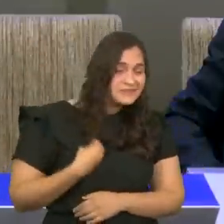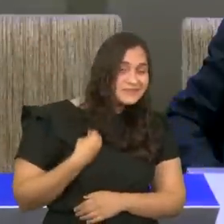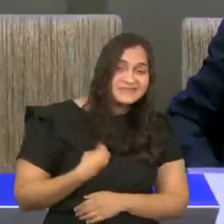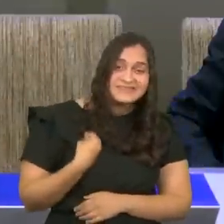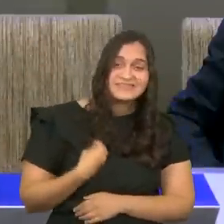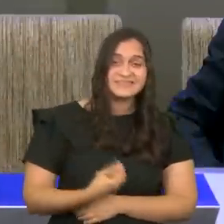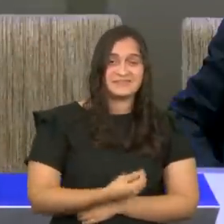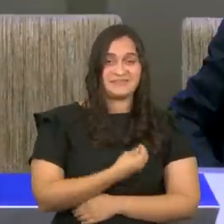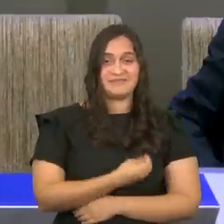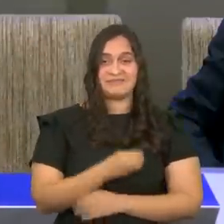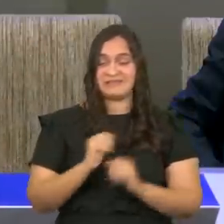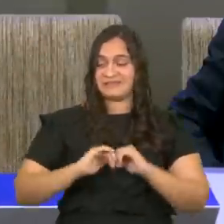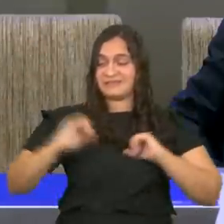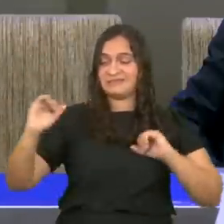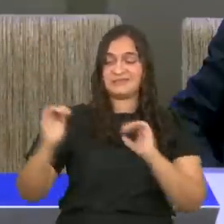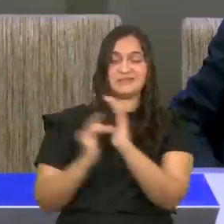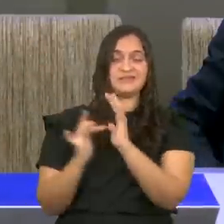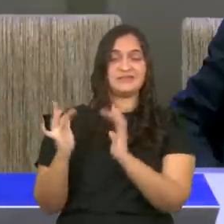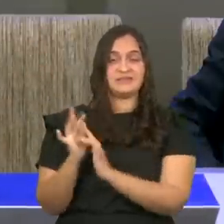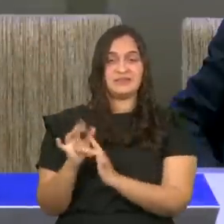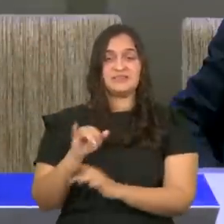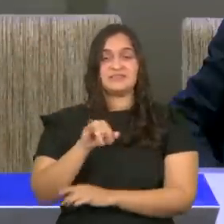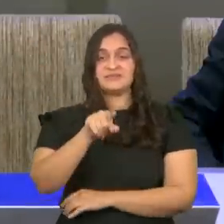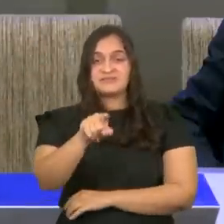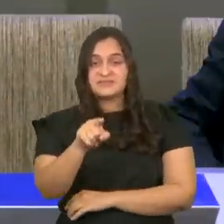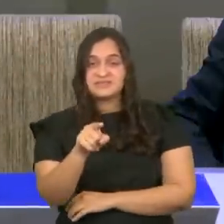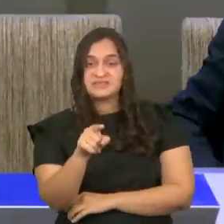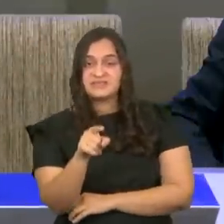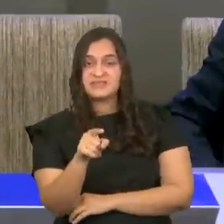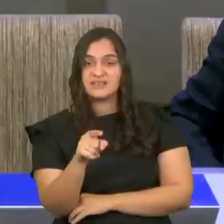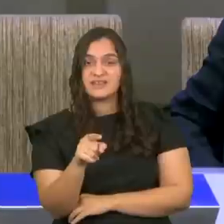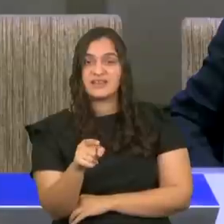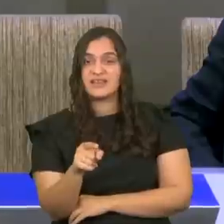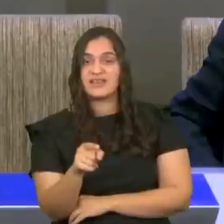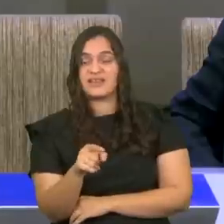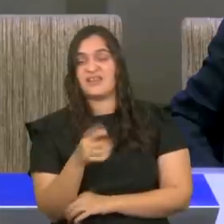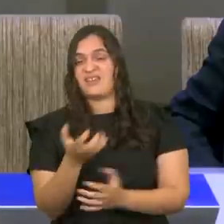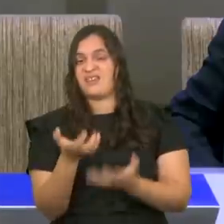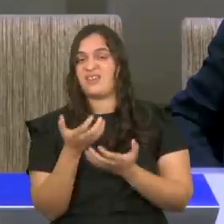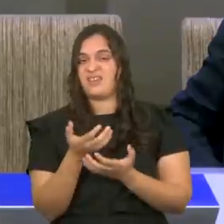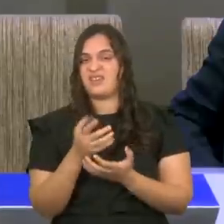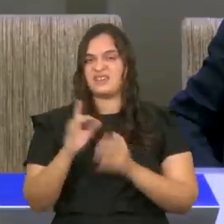se você inventar, de deixar Jesus, em 2023, vai morrer.